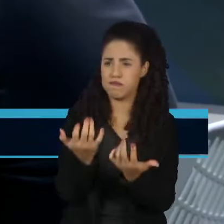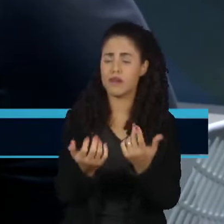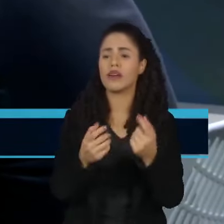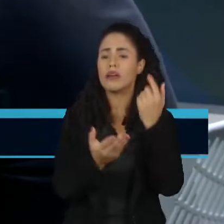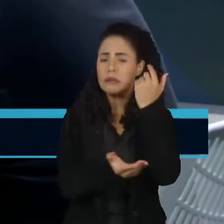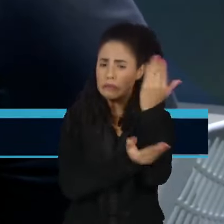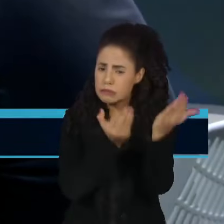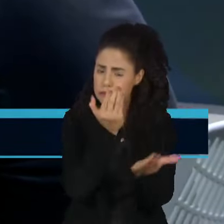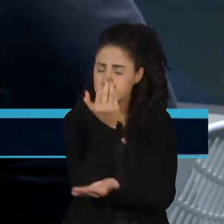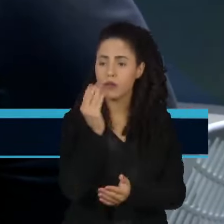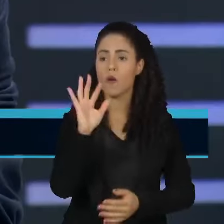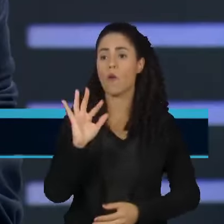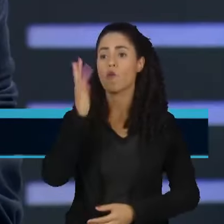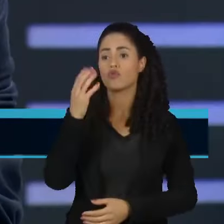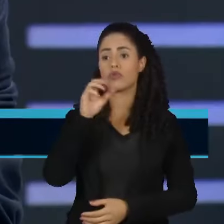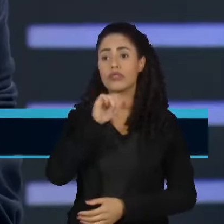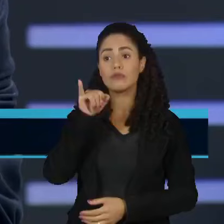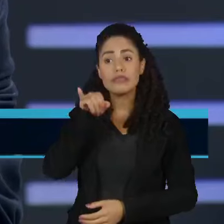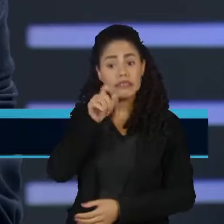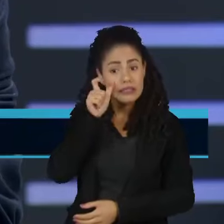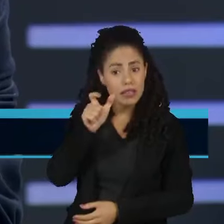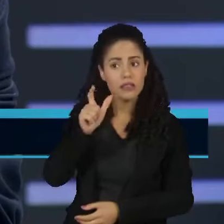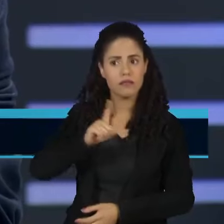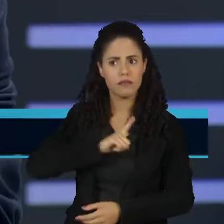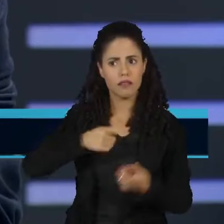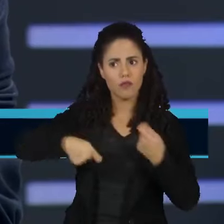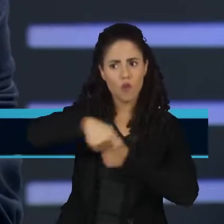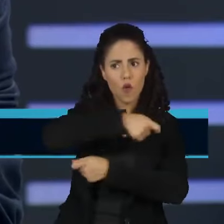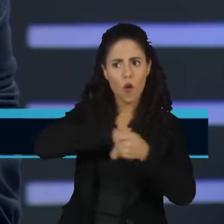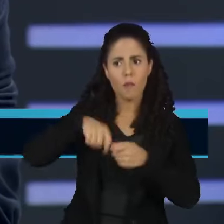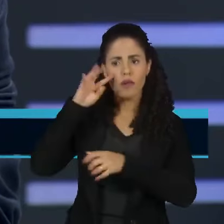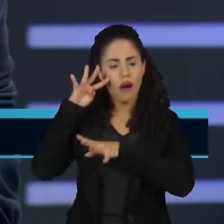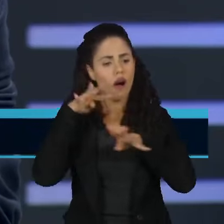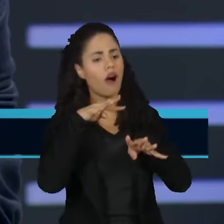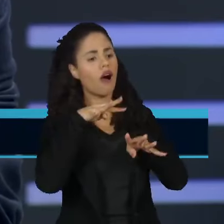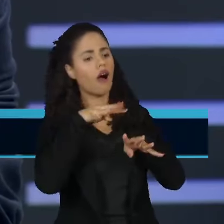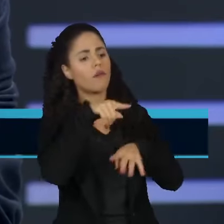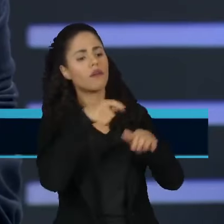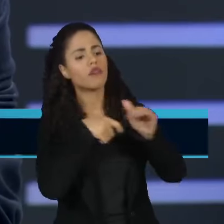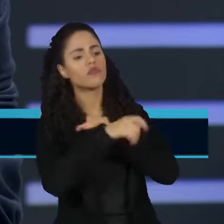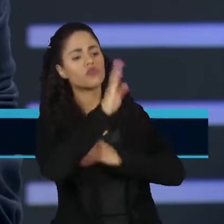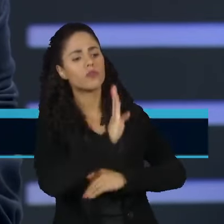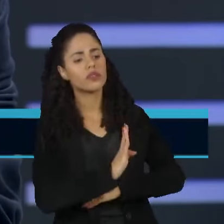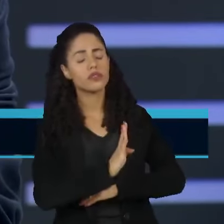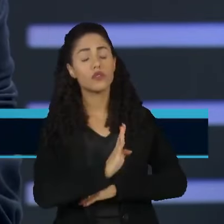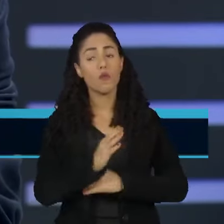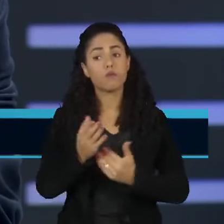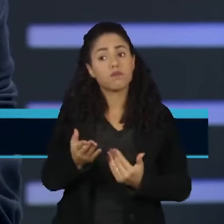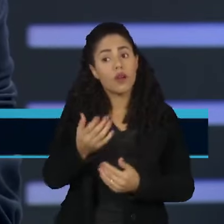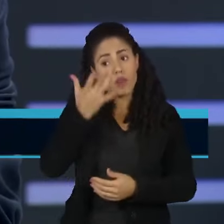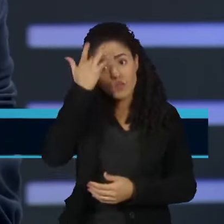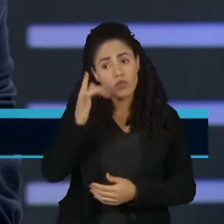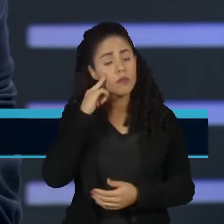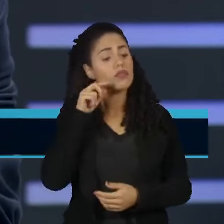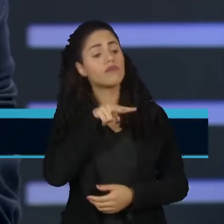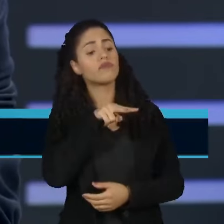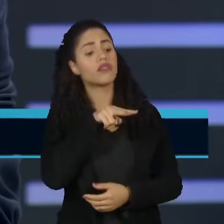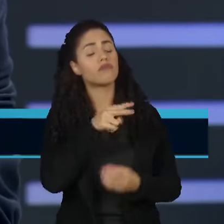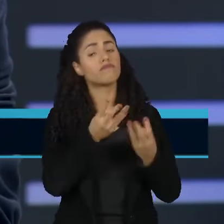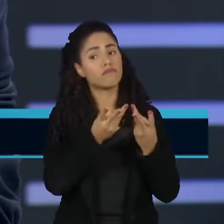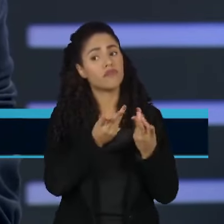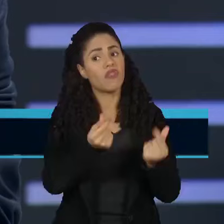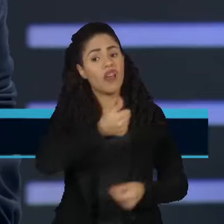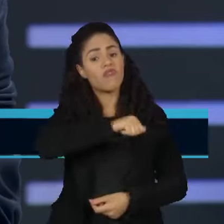Então, se há um interesse econômico de outros países para desqualificar a nossa produção, para evitar que se